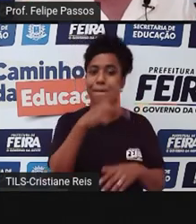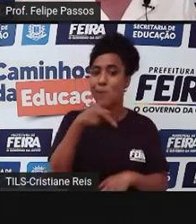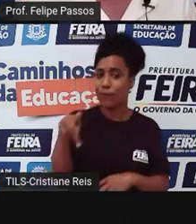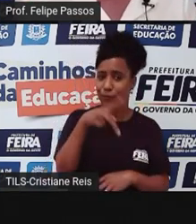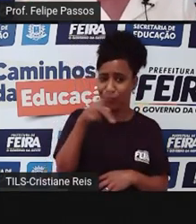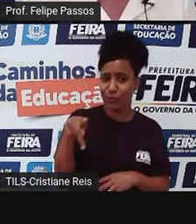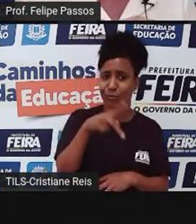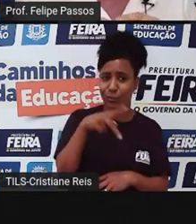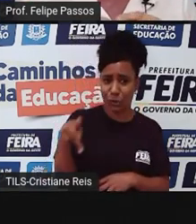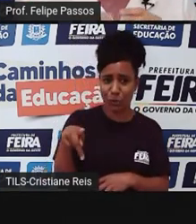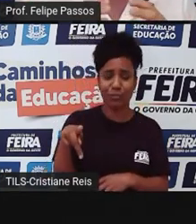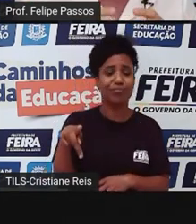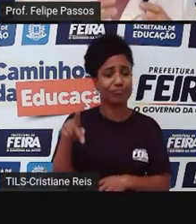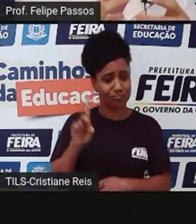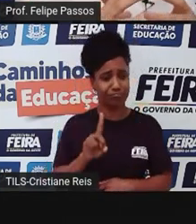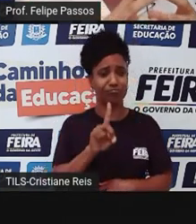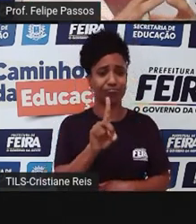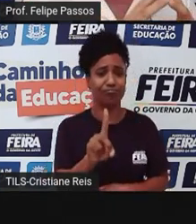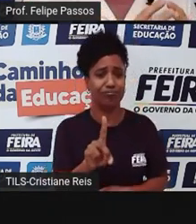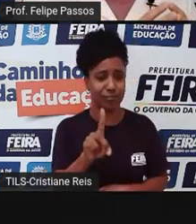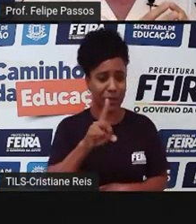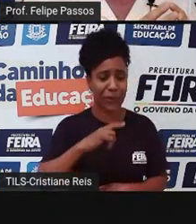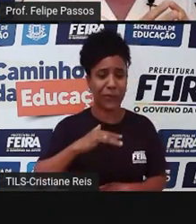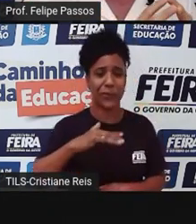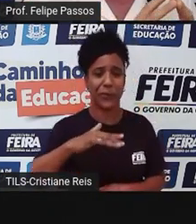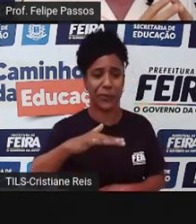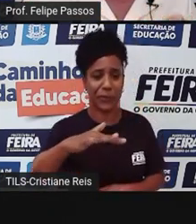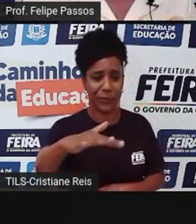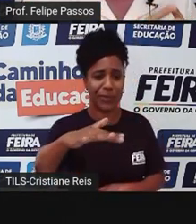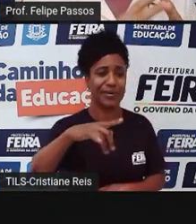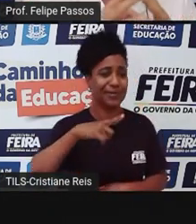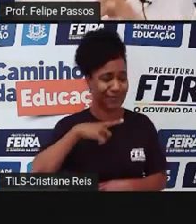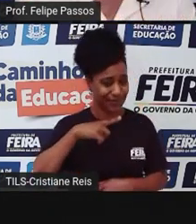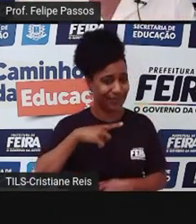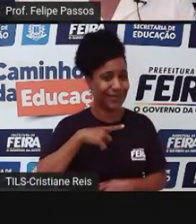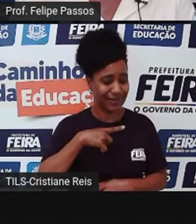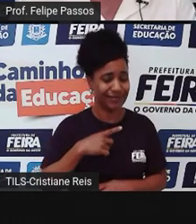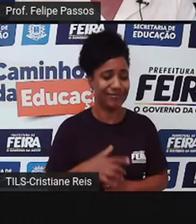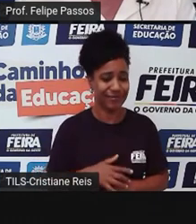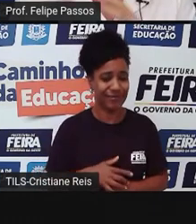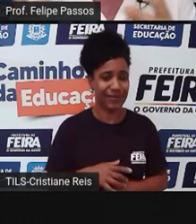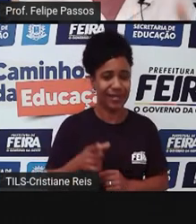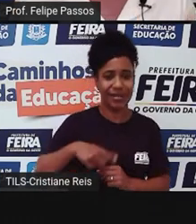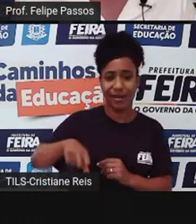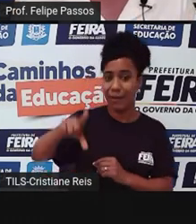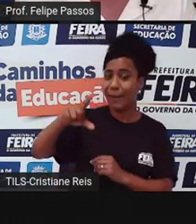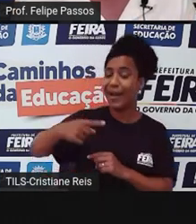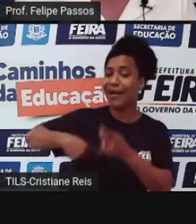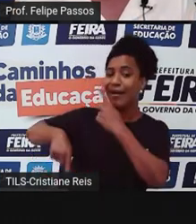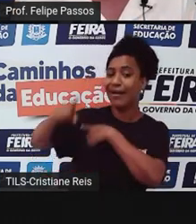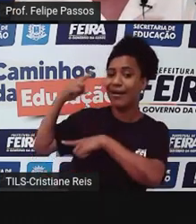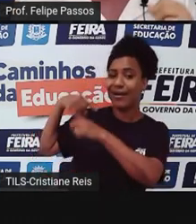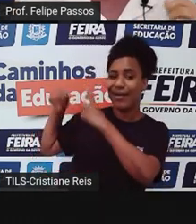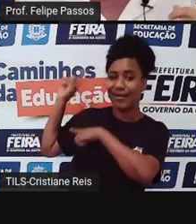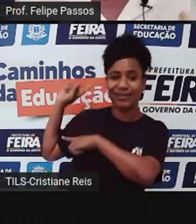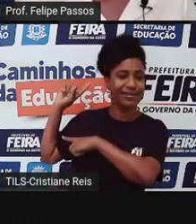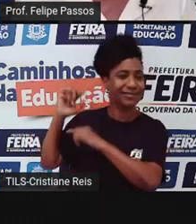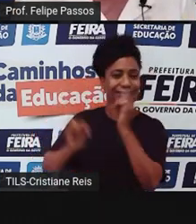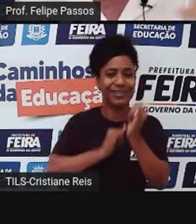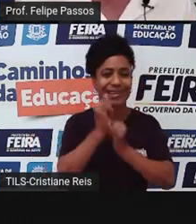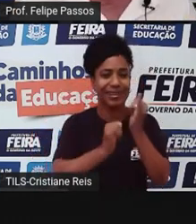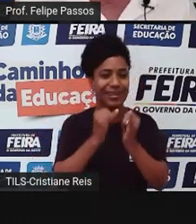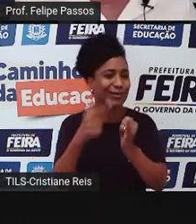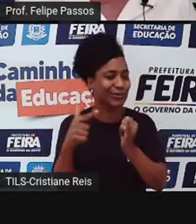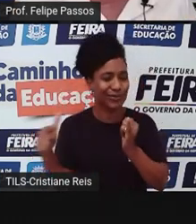professores, a diferença entre essas pessoas antes e depois do advento da internet, da internet se